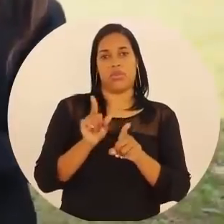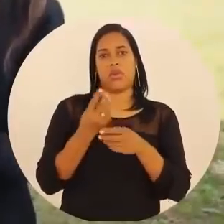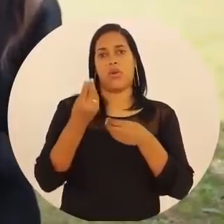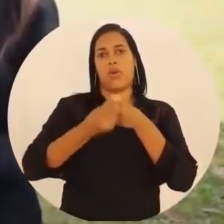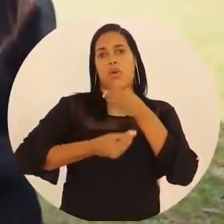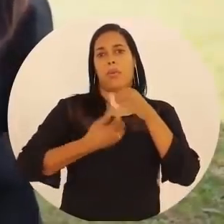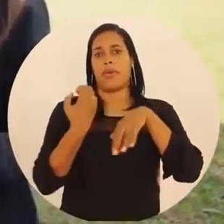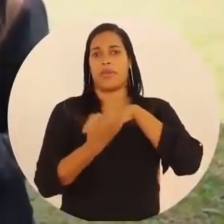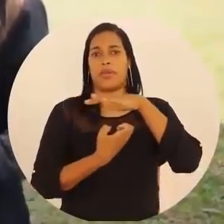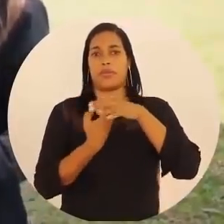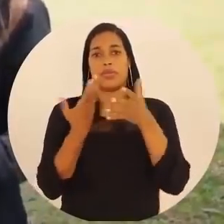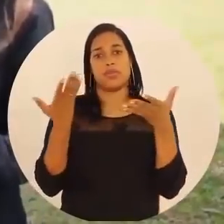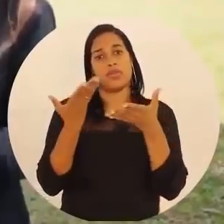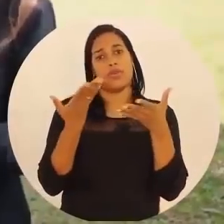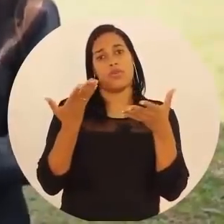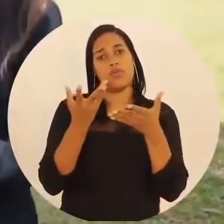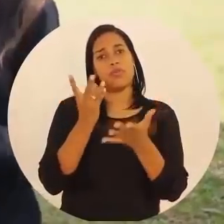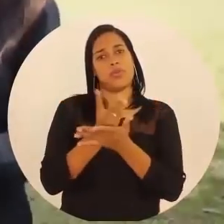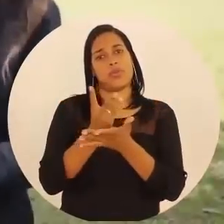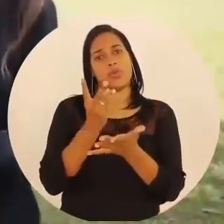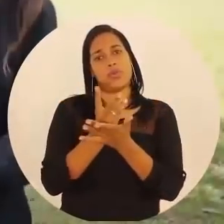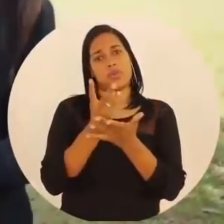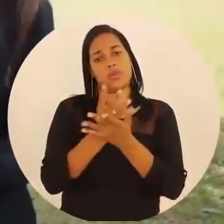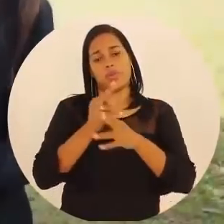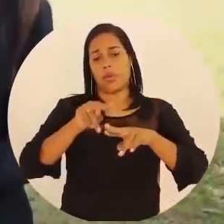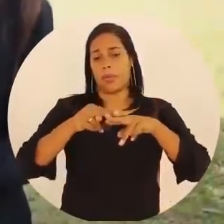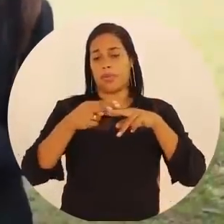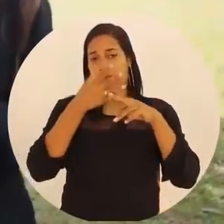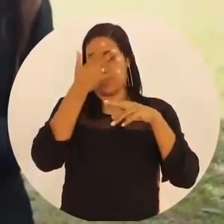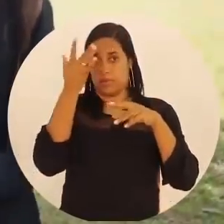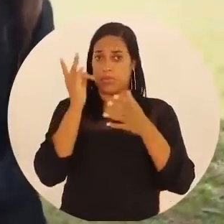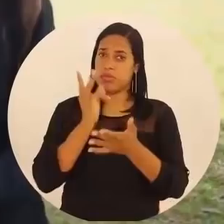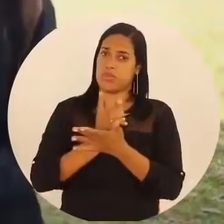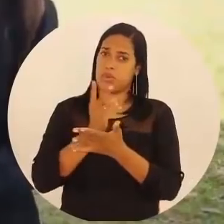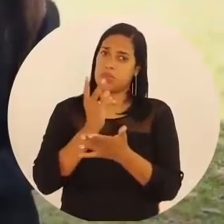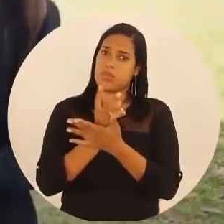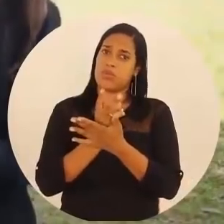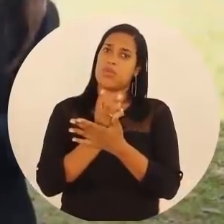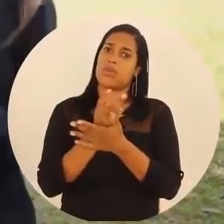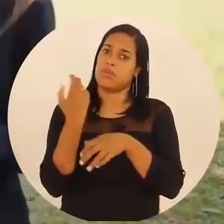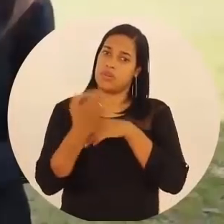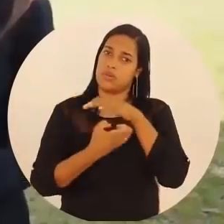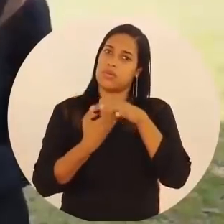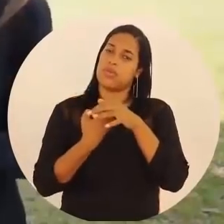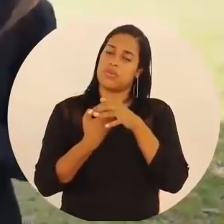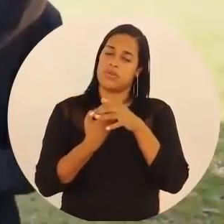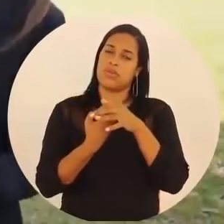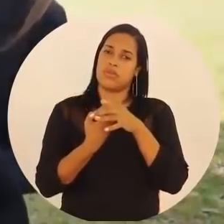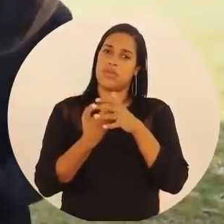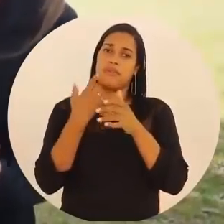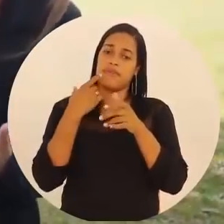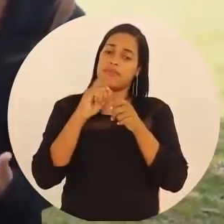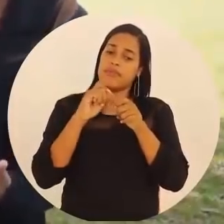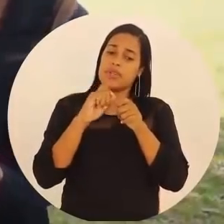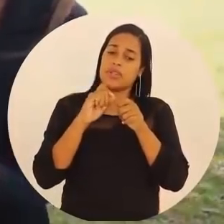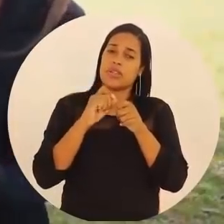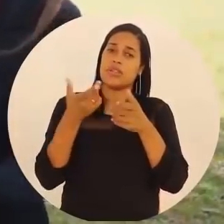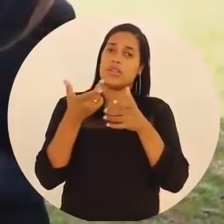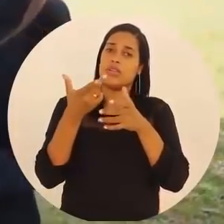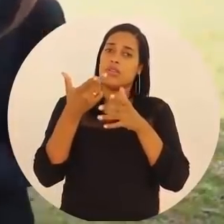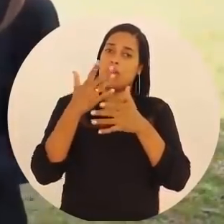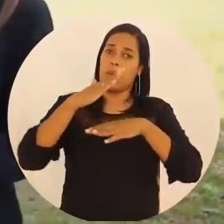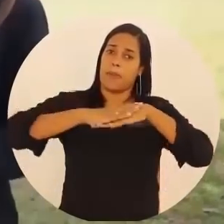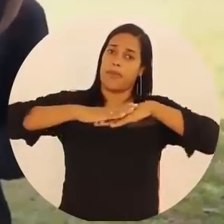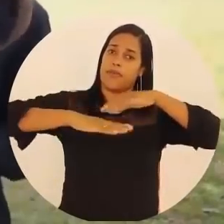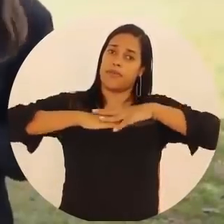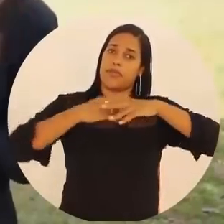Como é que a empresa pode fazer para continuar motivando essas pessoas a continuarem na empresa, a permanecerem fazendo parte do quadro da